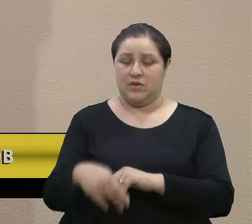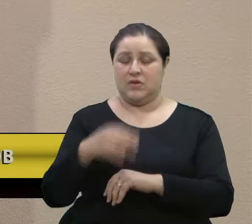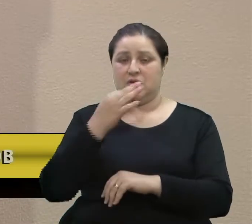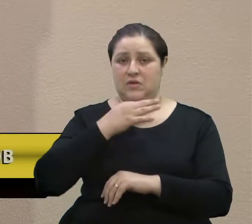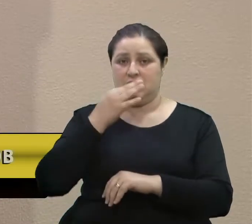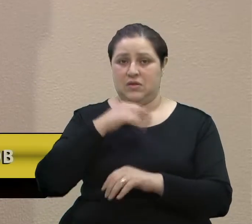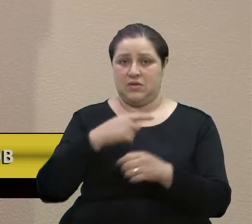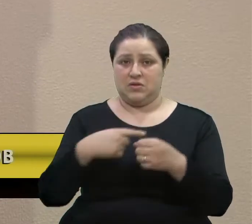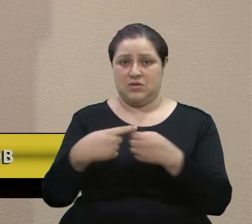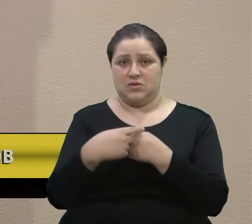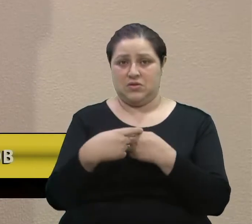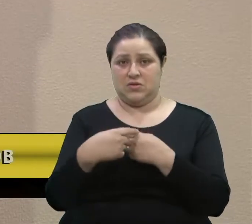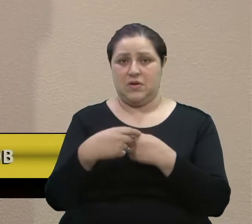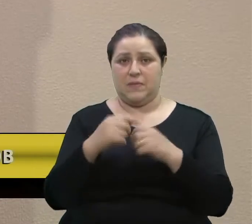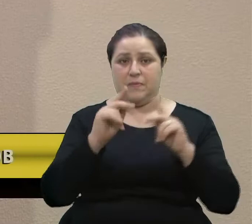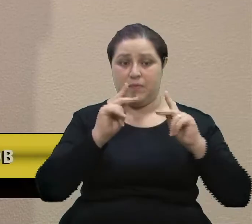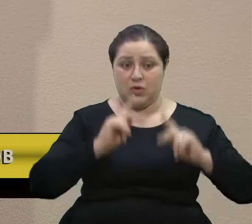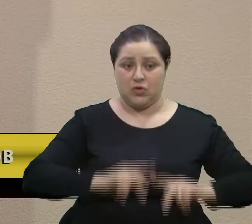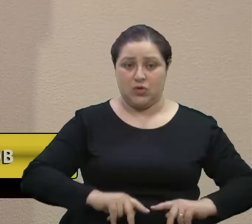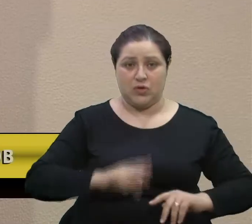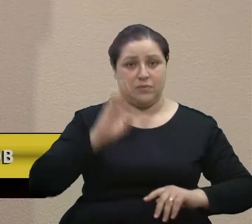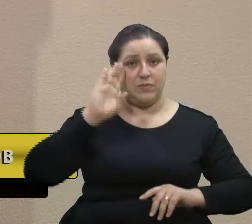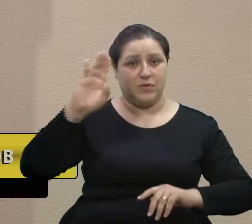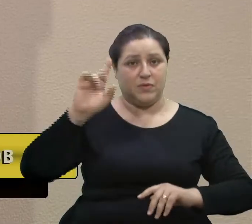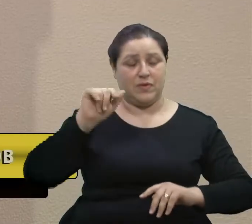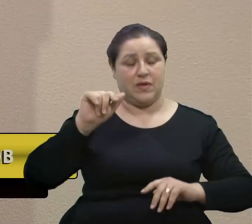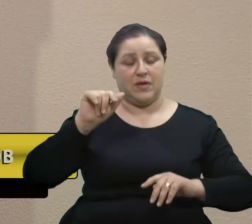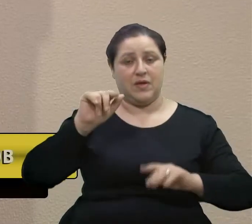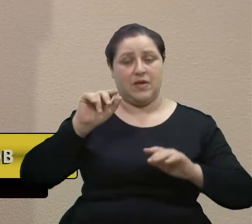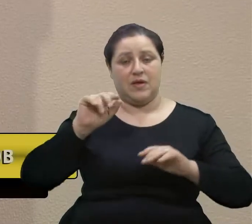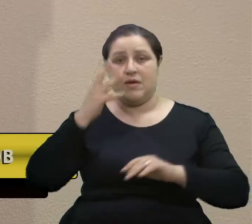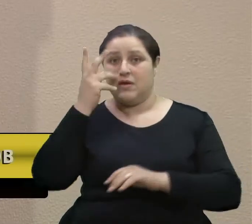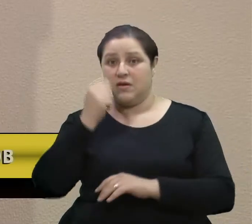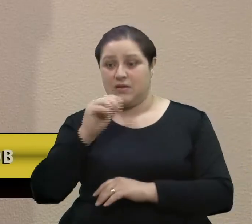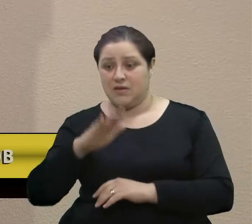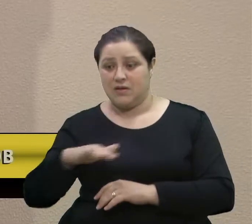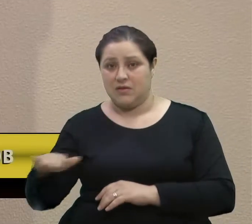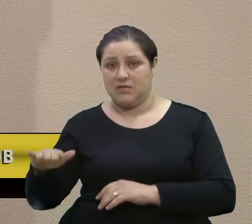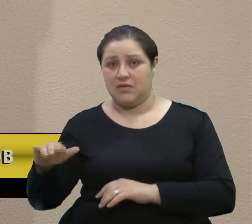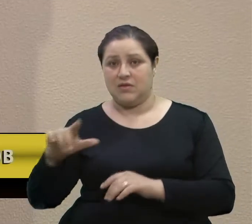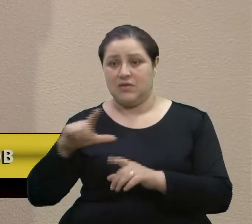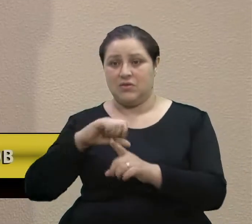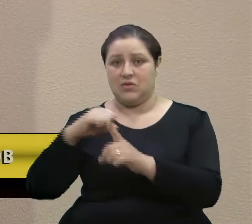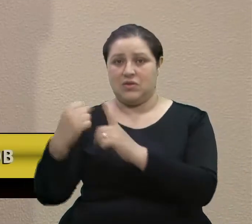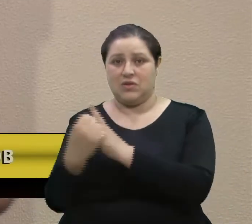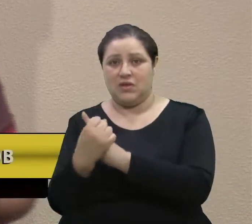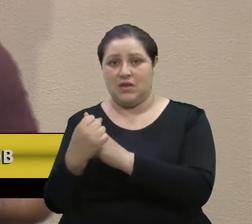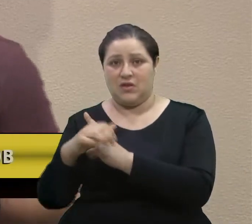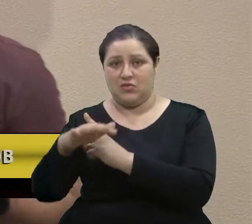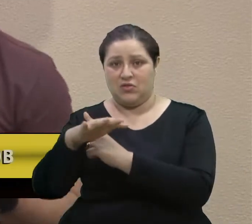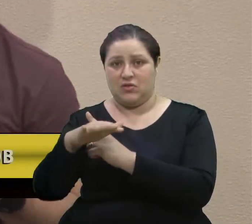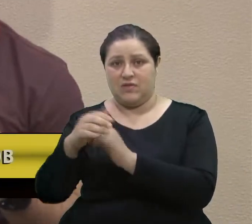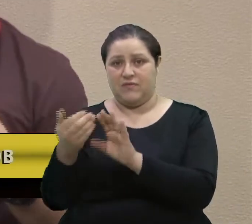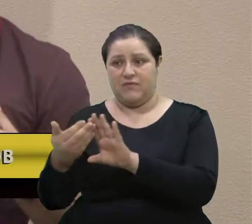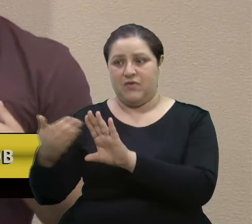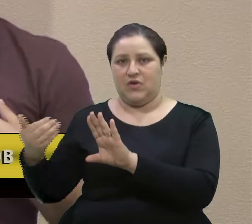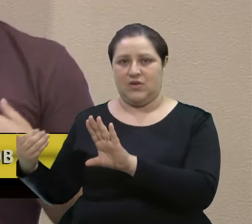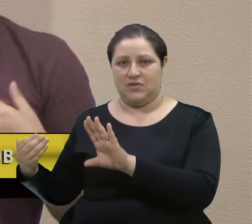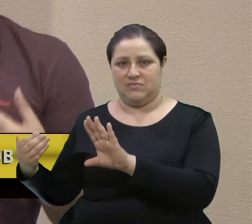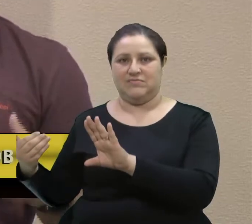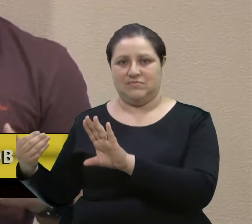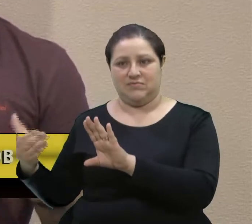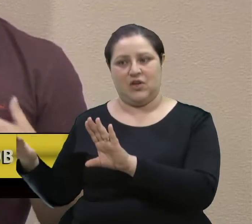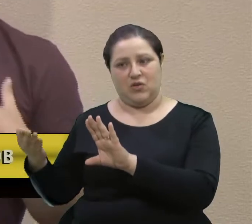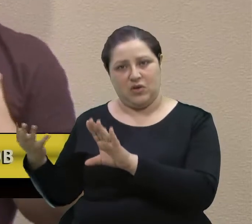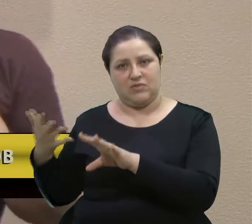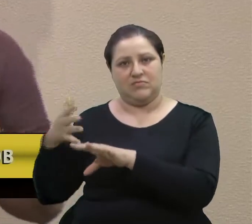de pessoas e, principalmente, de crianças que estavam à margem da sociedade. Porque muita gente, quando escuta falar, vereador Fios, em altas habilidades de